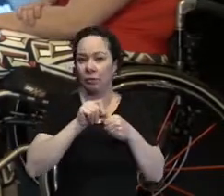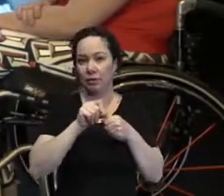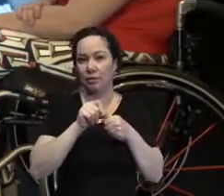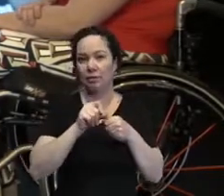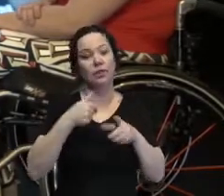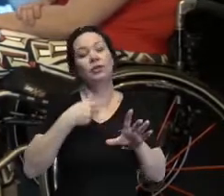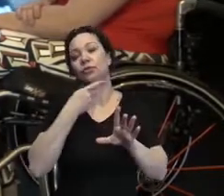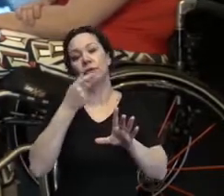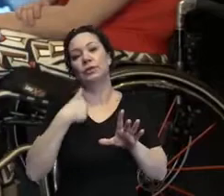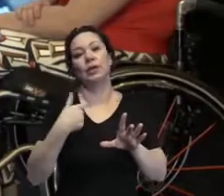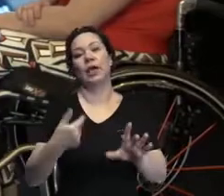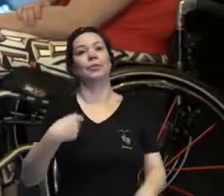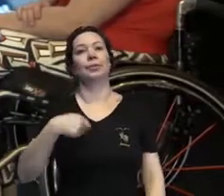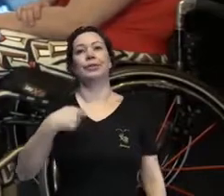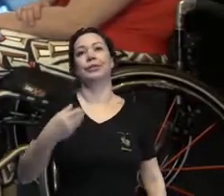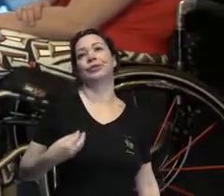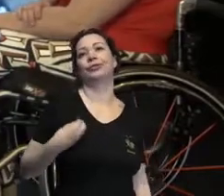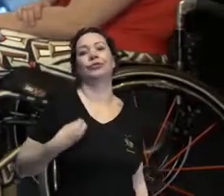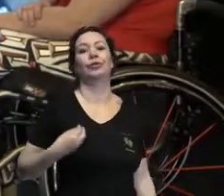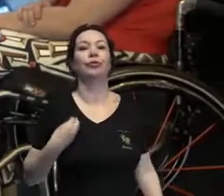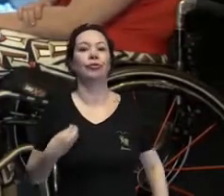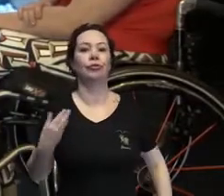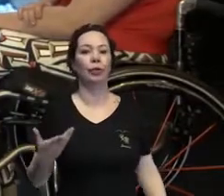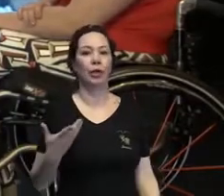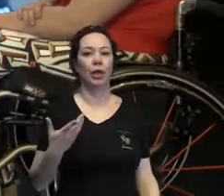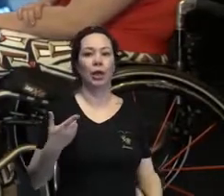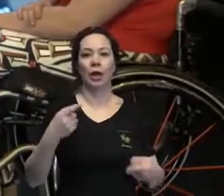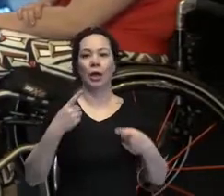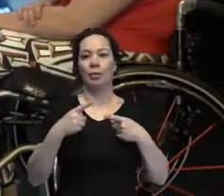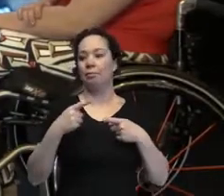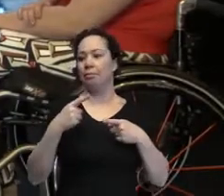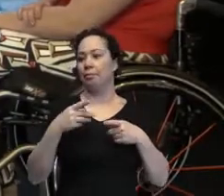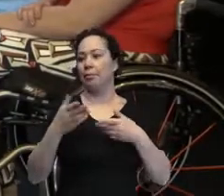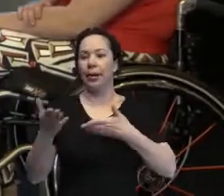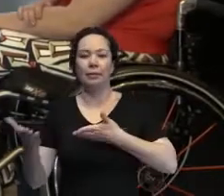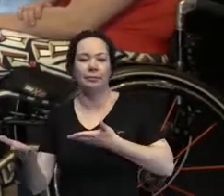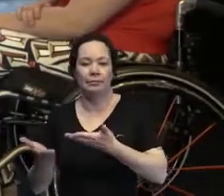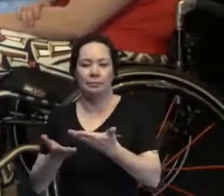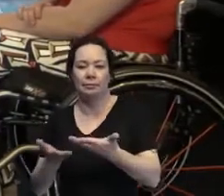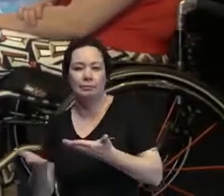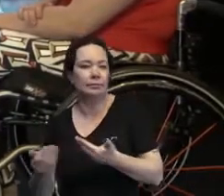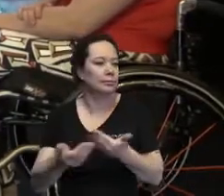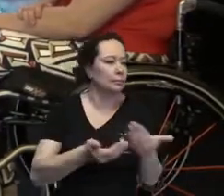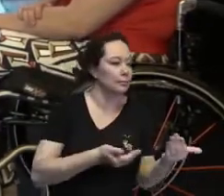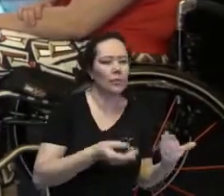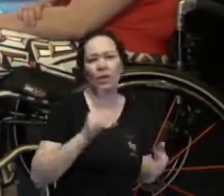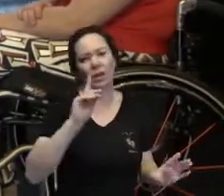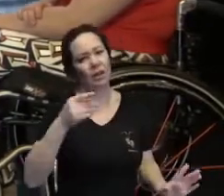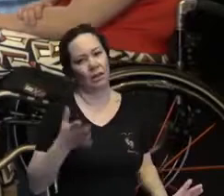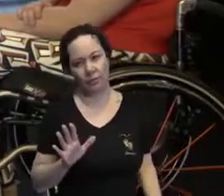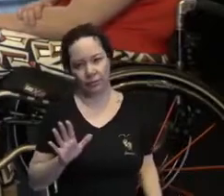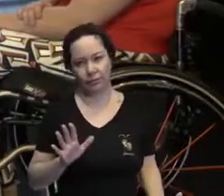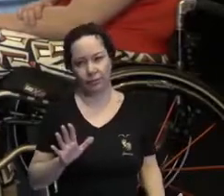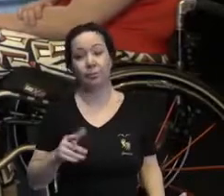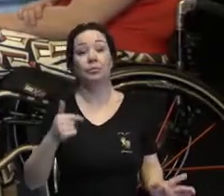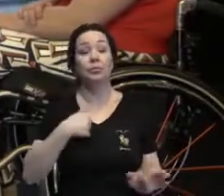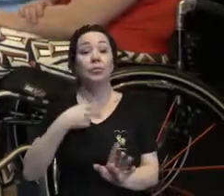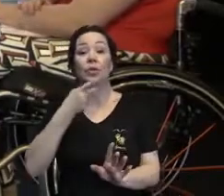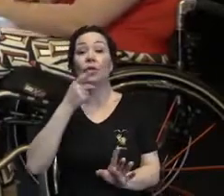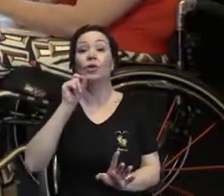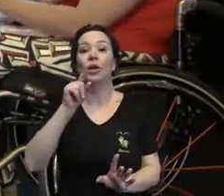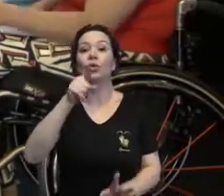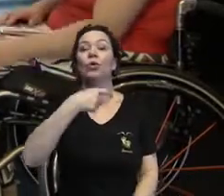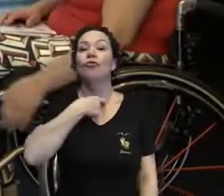dizendo que você tem que viver em função de agradar essas pessoas. Não, eu não estou falando disso, eu estou falando que a sua